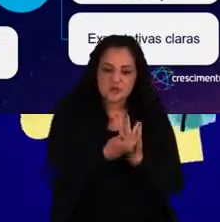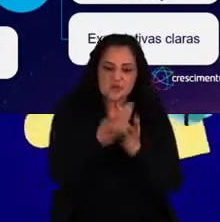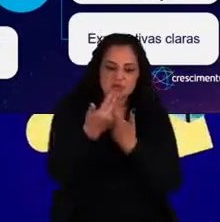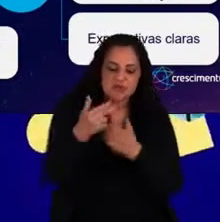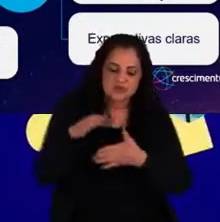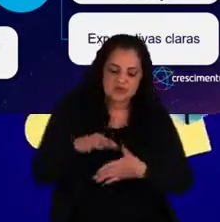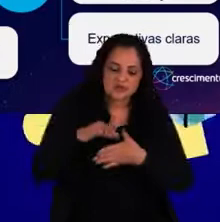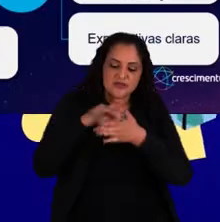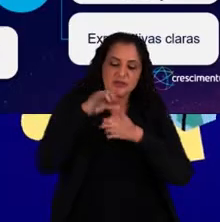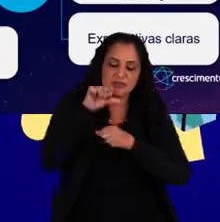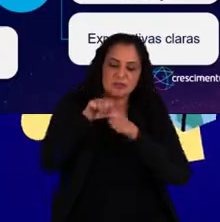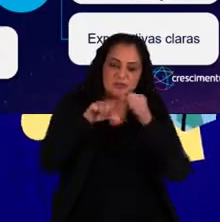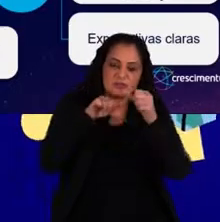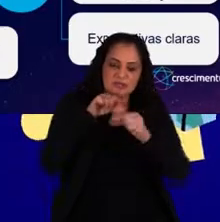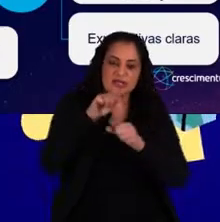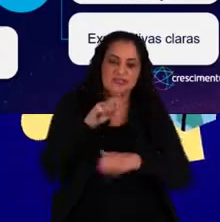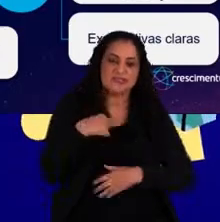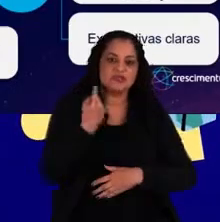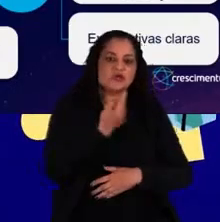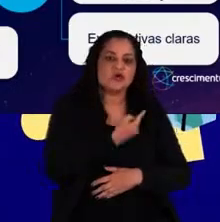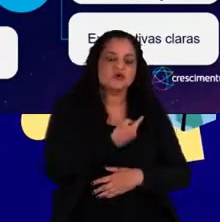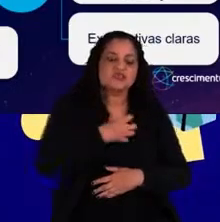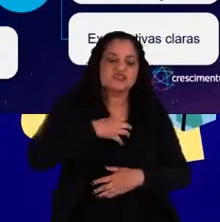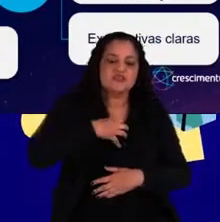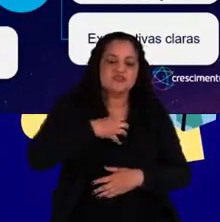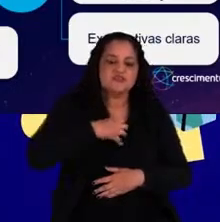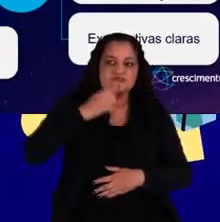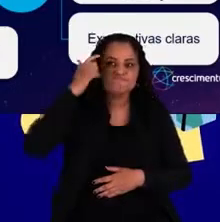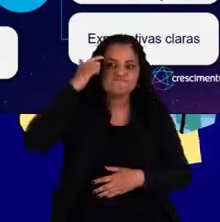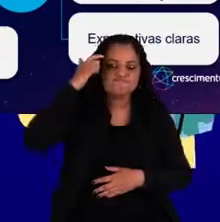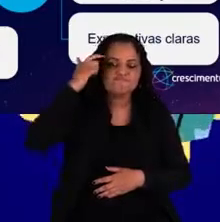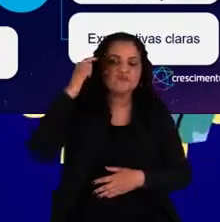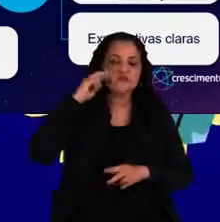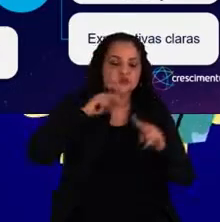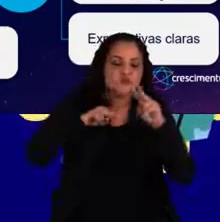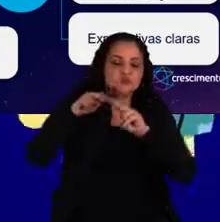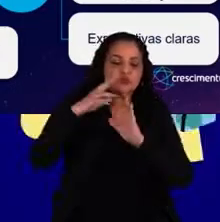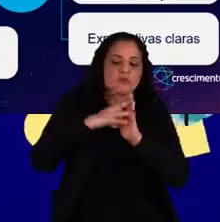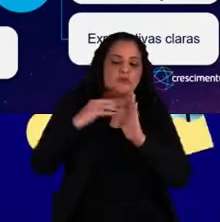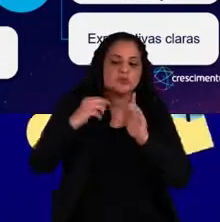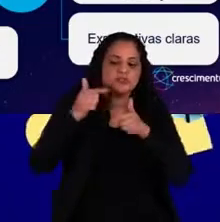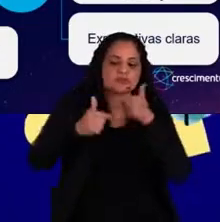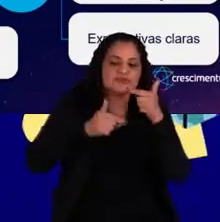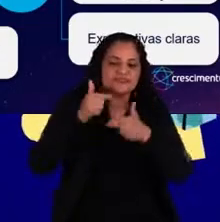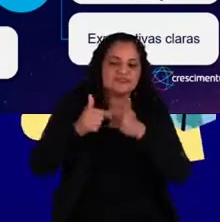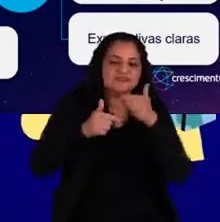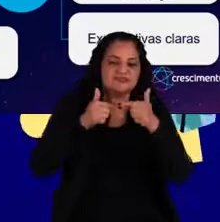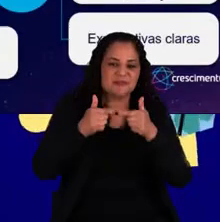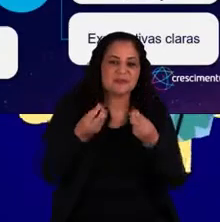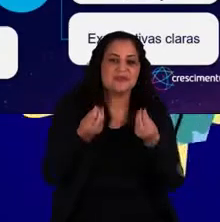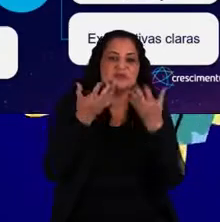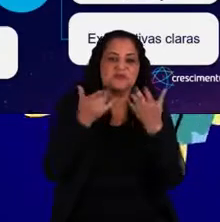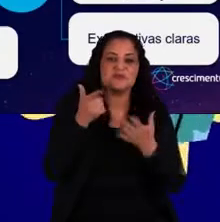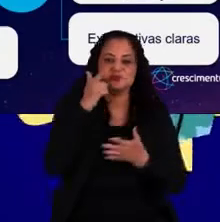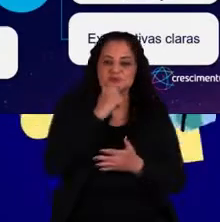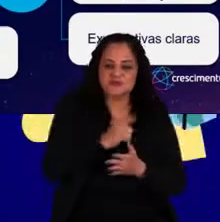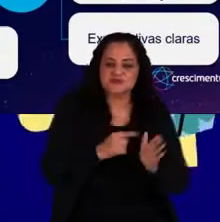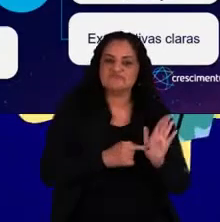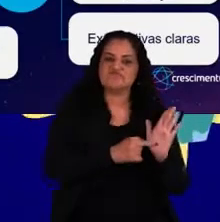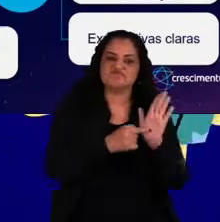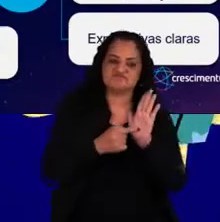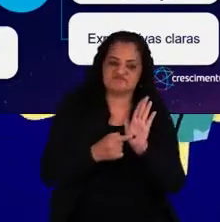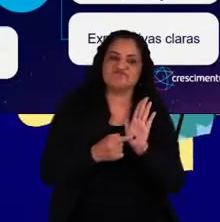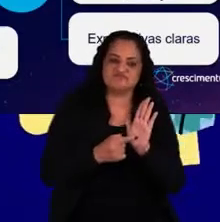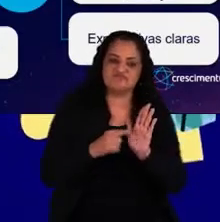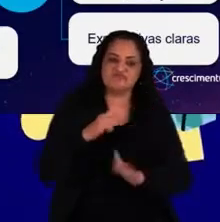mas, sim, fazer uma mudança na nossa forma de pensar e de olhar os modelos de trabalho para que a gente possa trazer